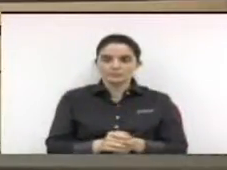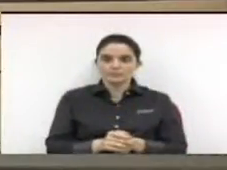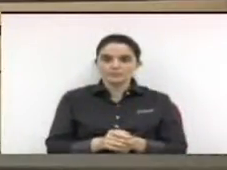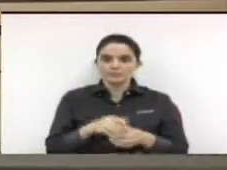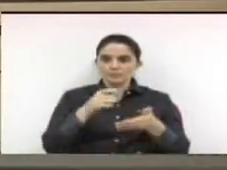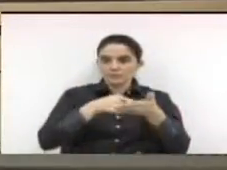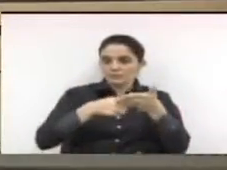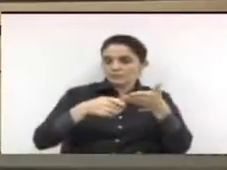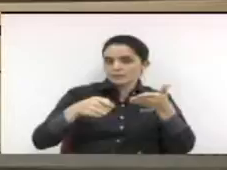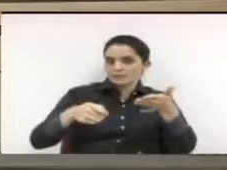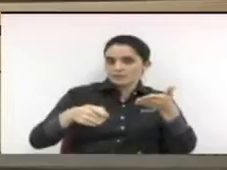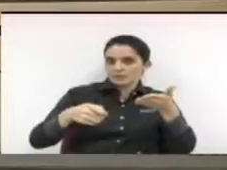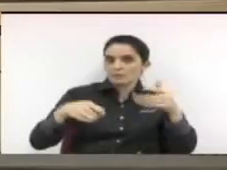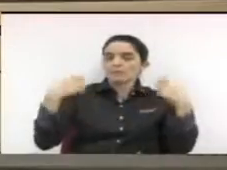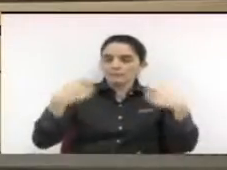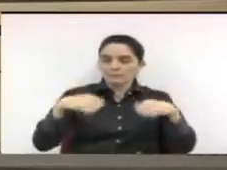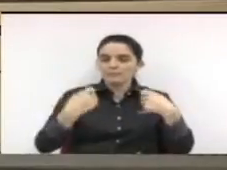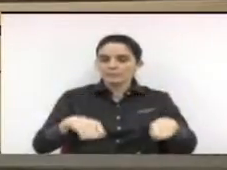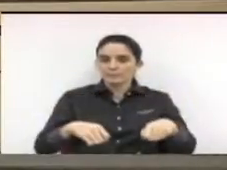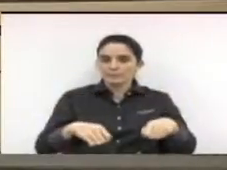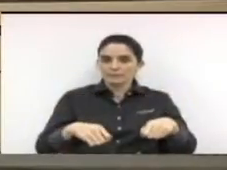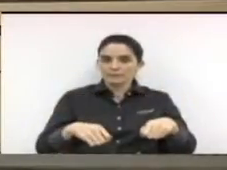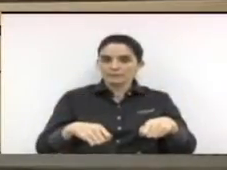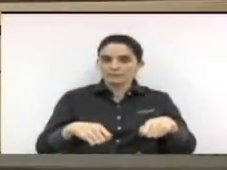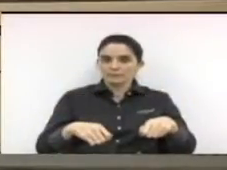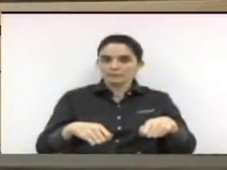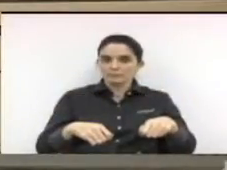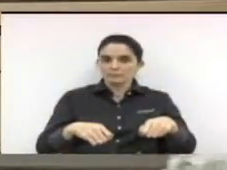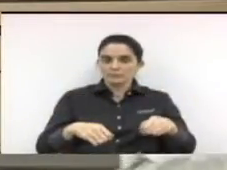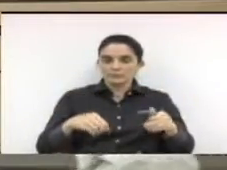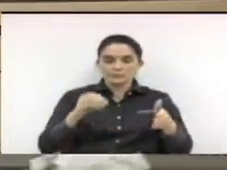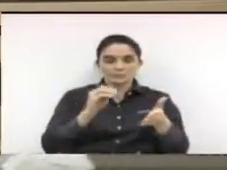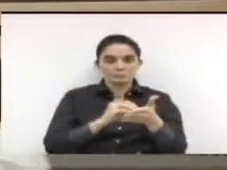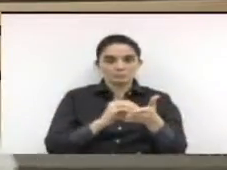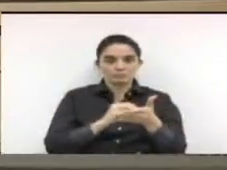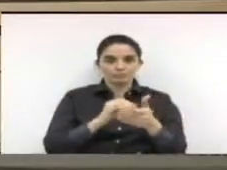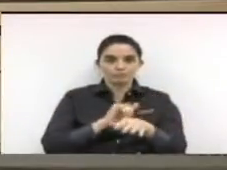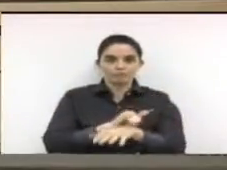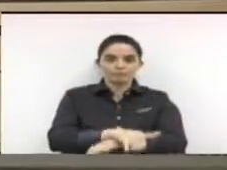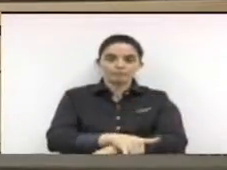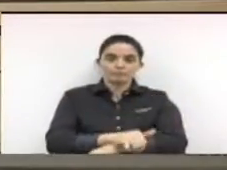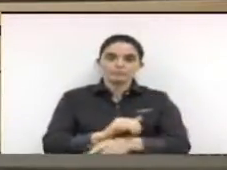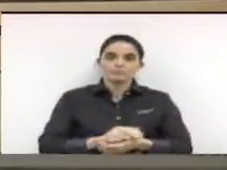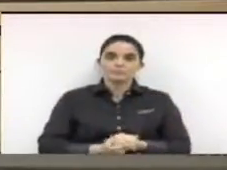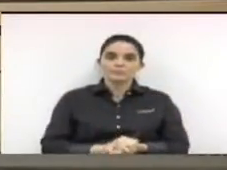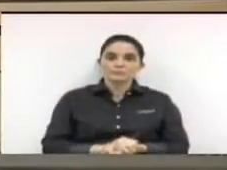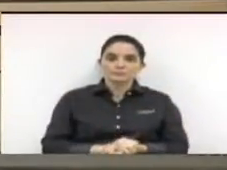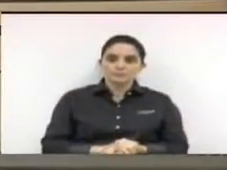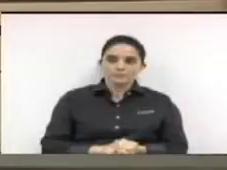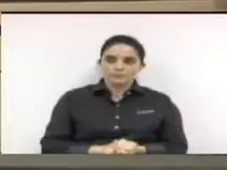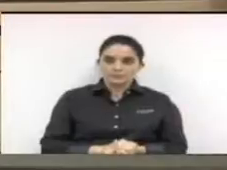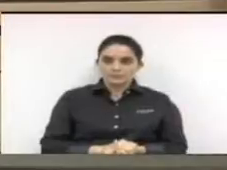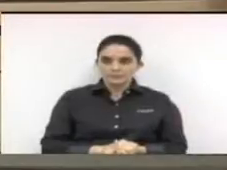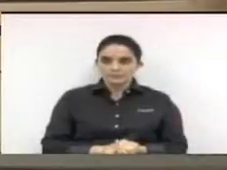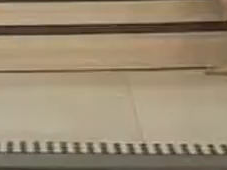Quem não assinou o livro, por favor, assine o livro, porque senão ficará com falta. Doutora José Doutora